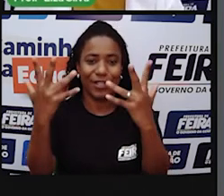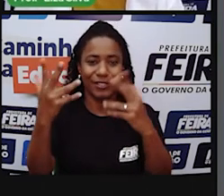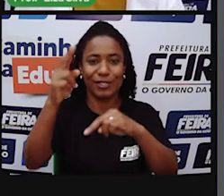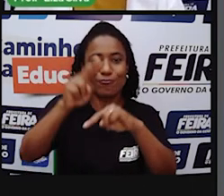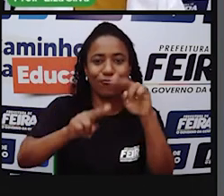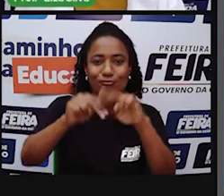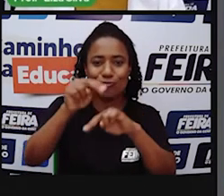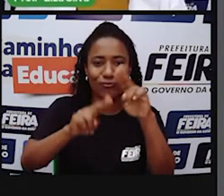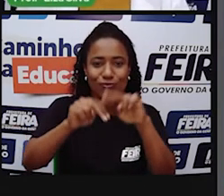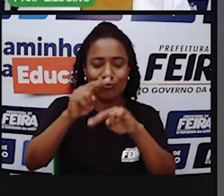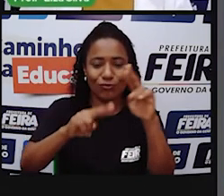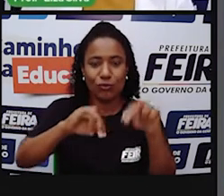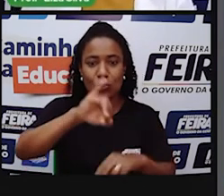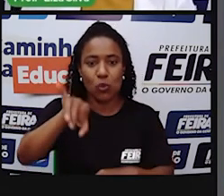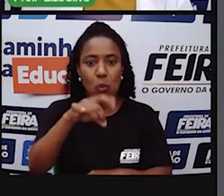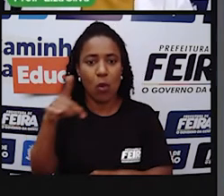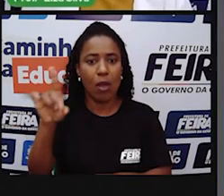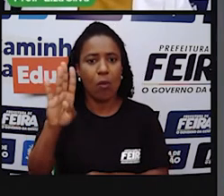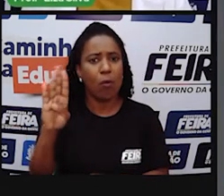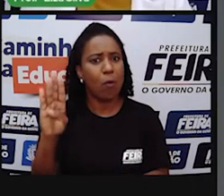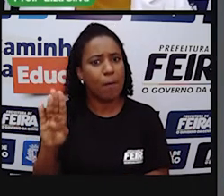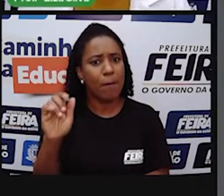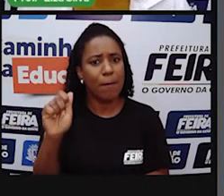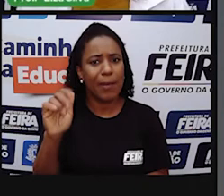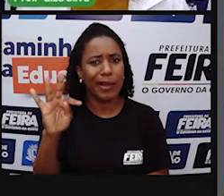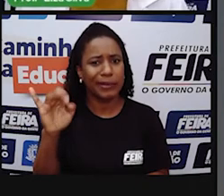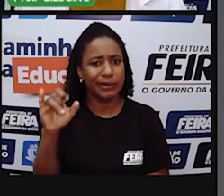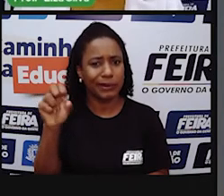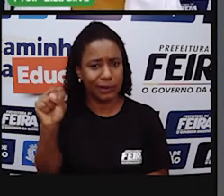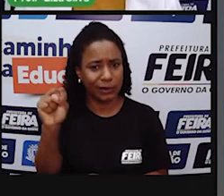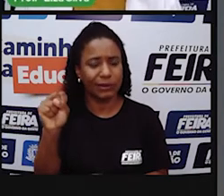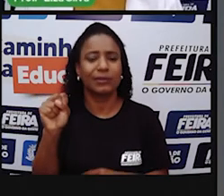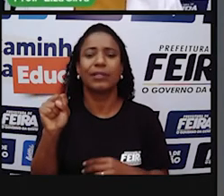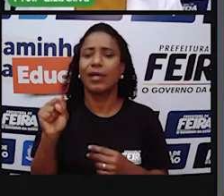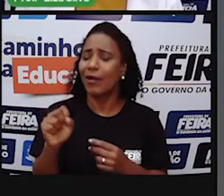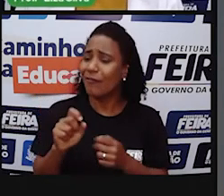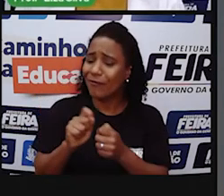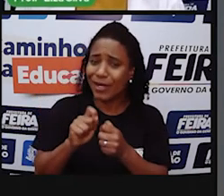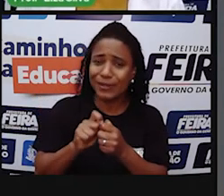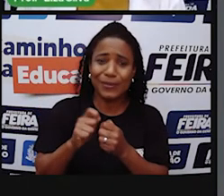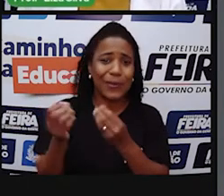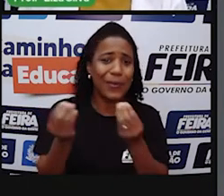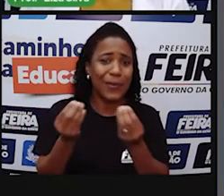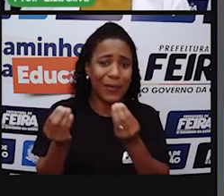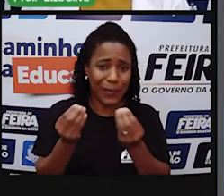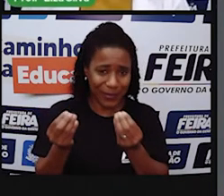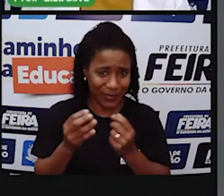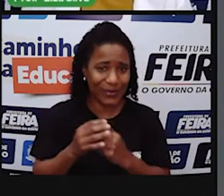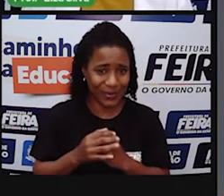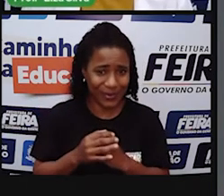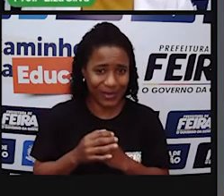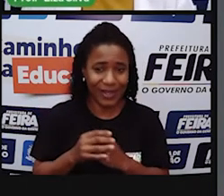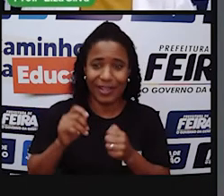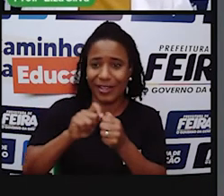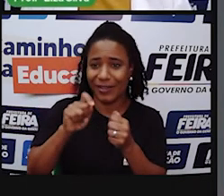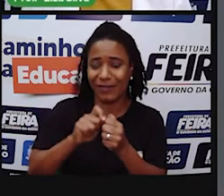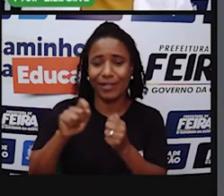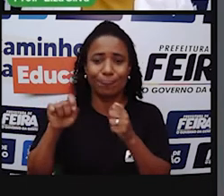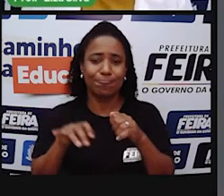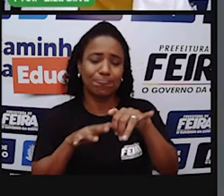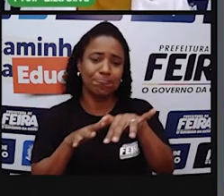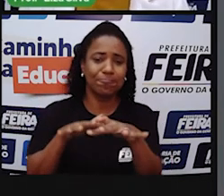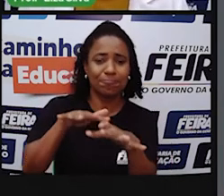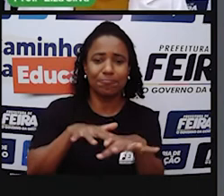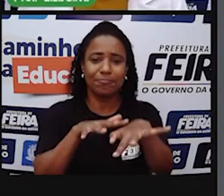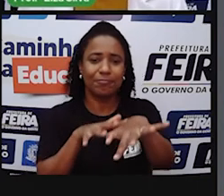Batista E o que é que eles fazem lá Para comemorar a festa junina? Eles fazem desfiles Como vocês podem